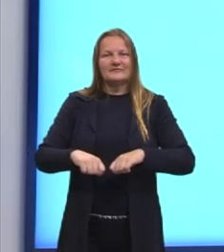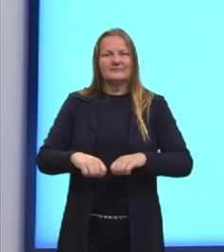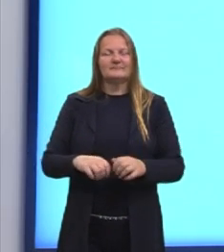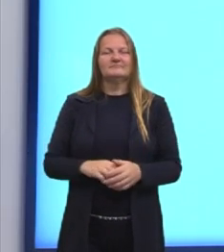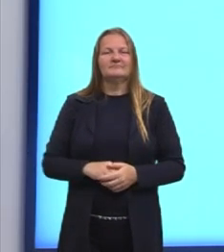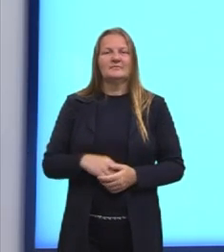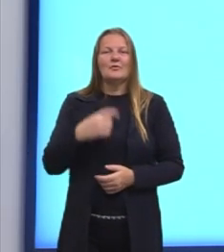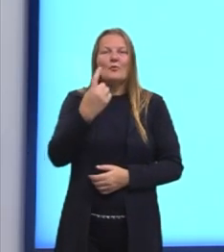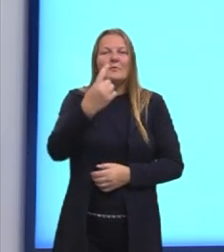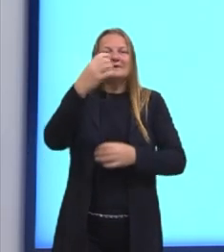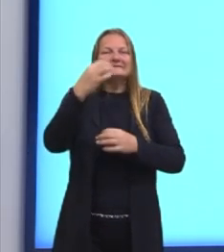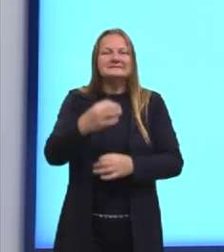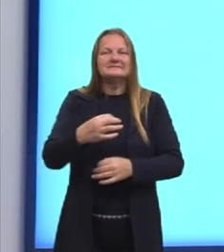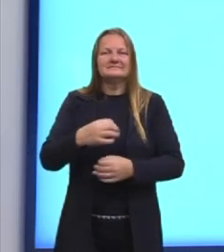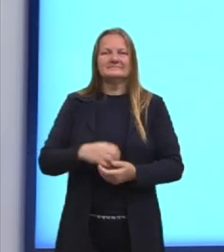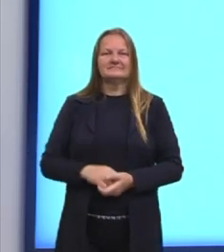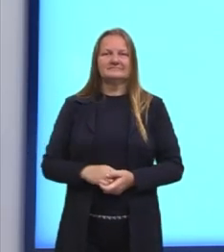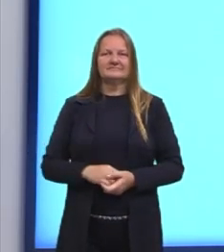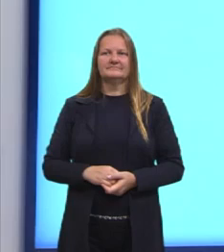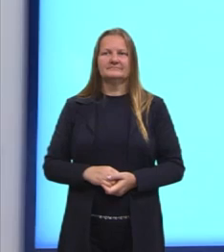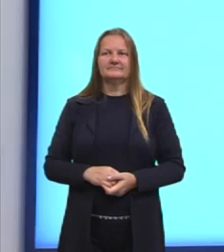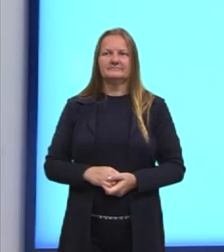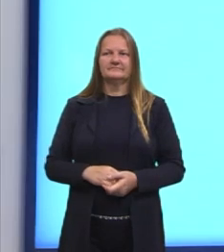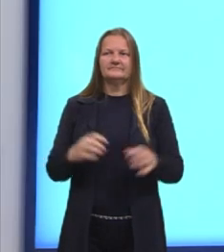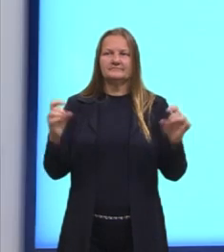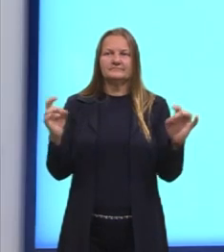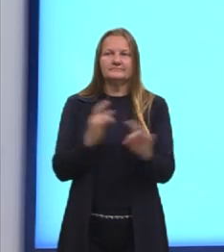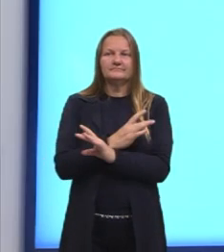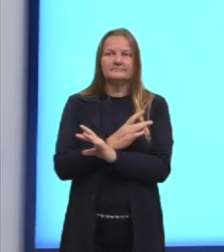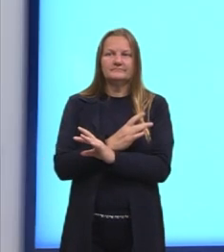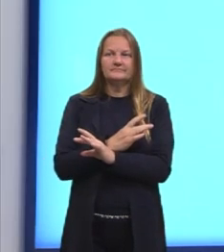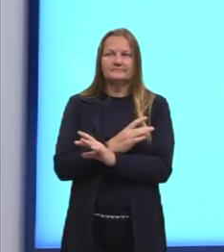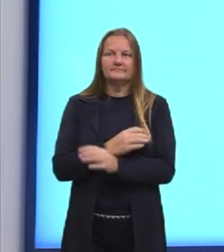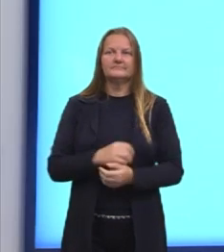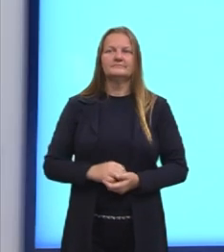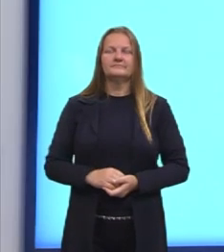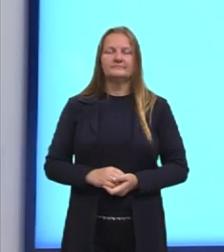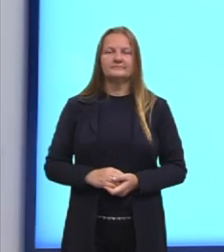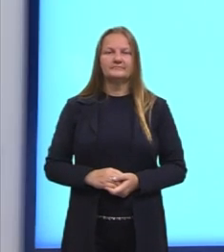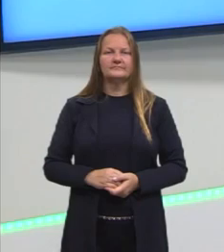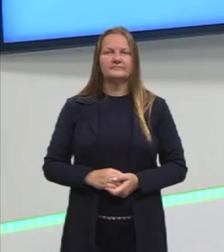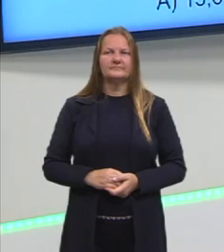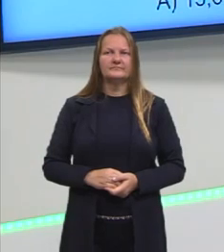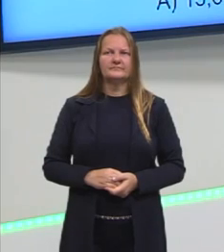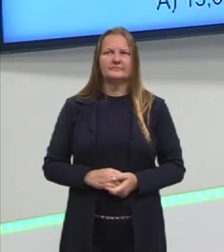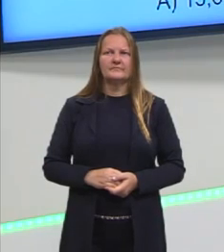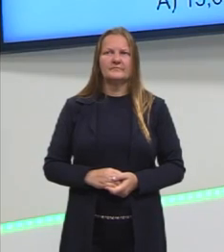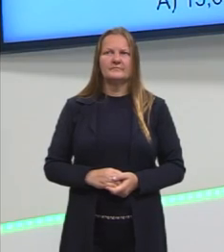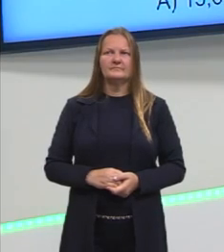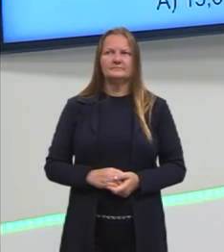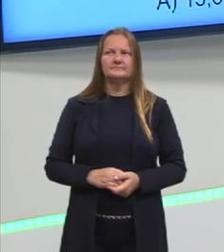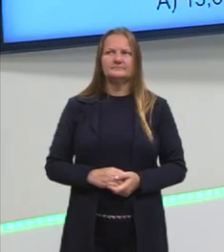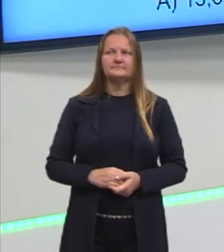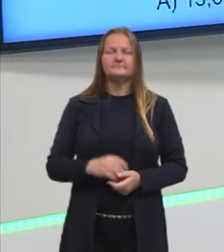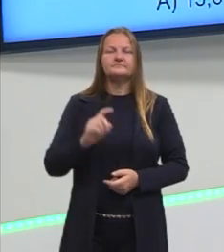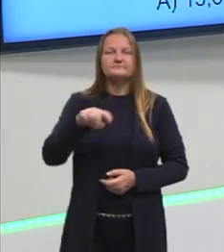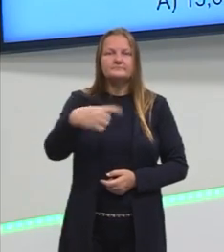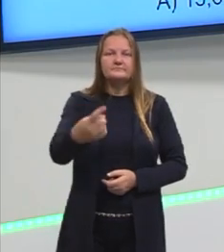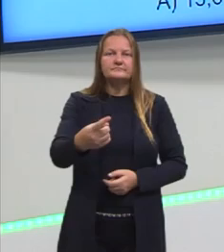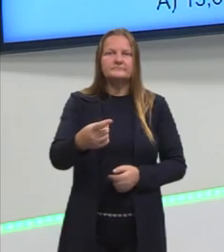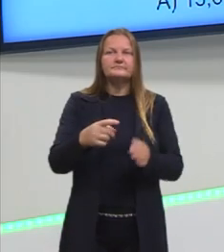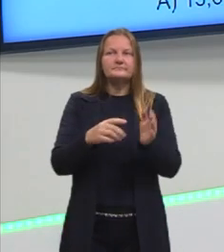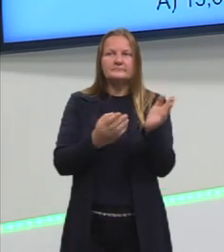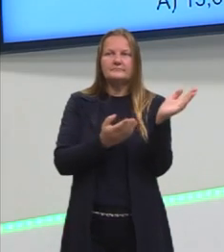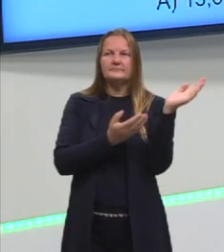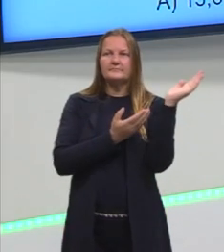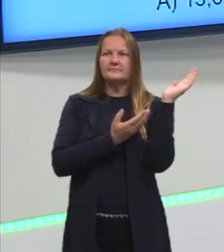somente uma está correta. Prontinho, essa era a primeira questão bem tranquila. A próxima questão que